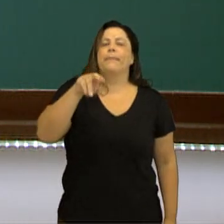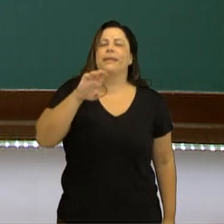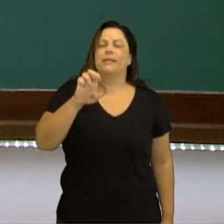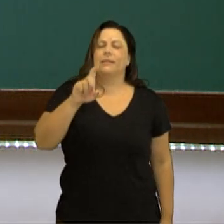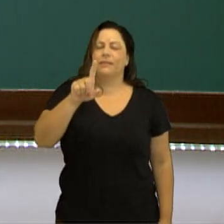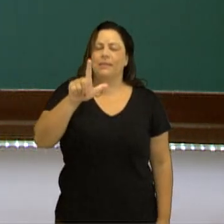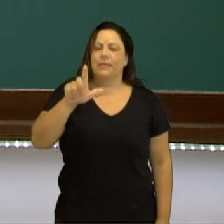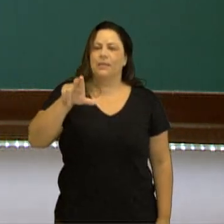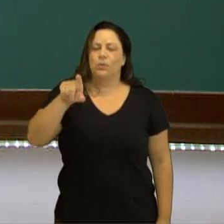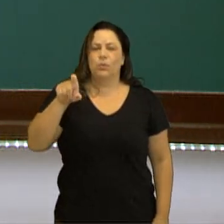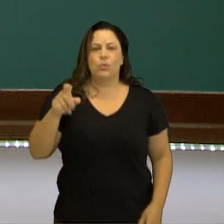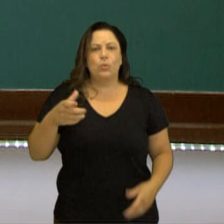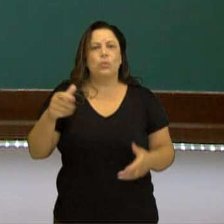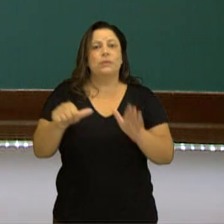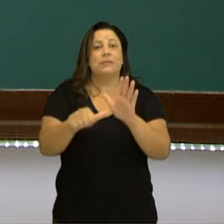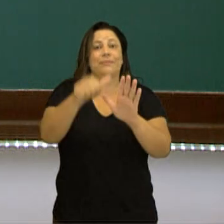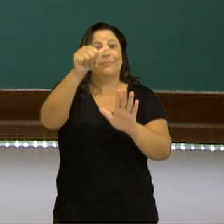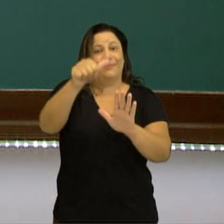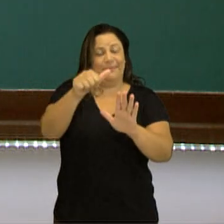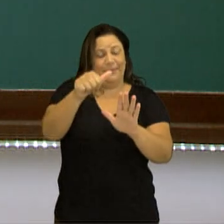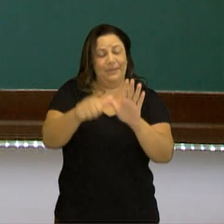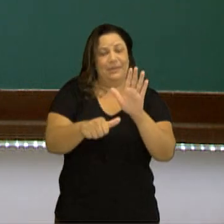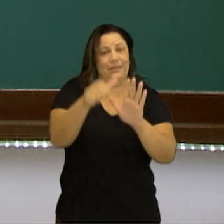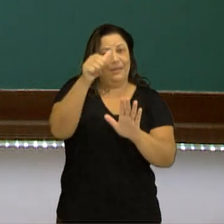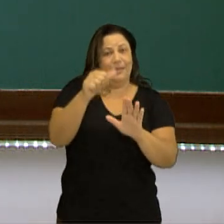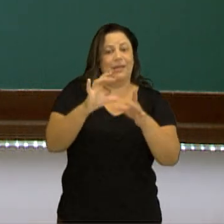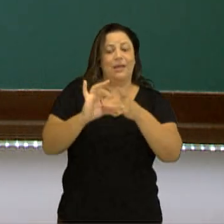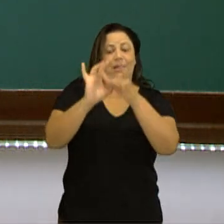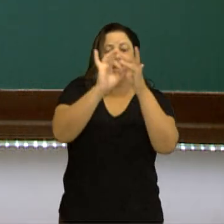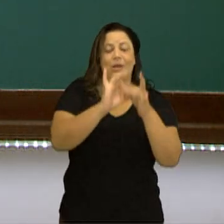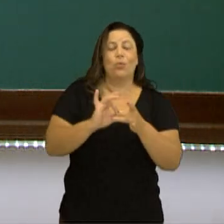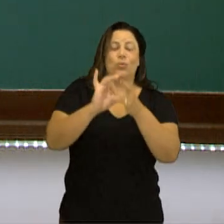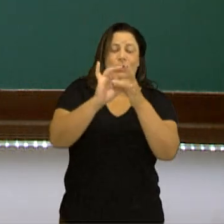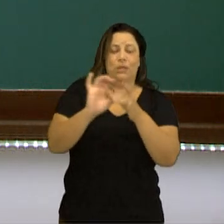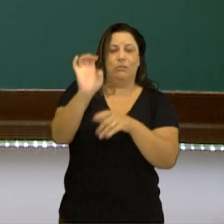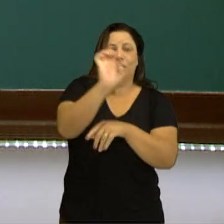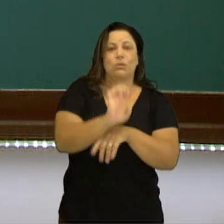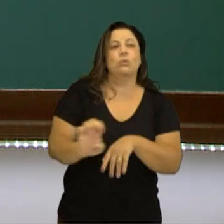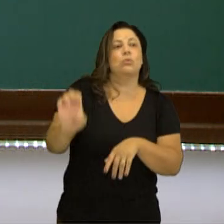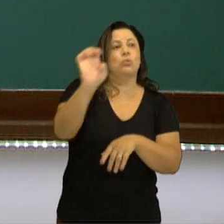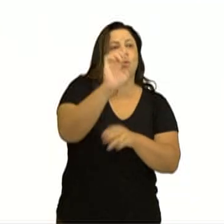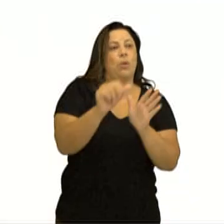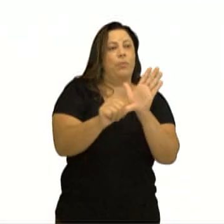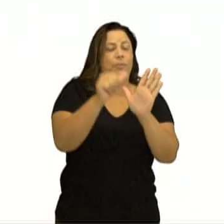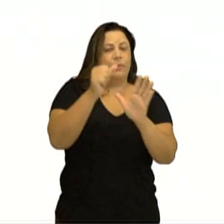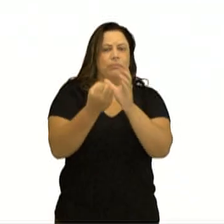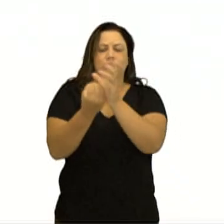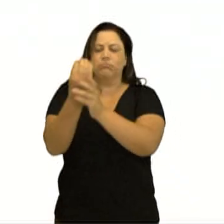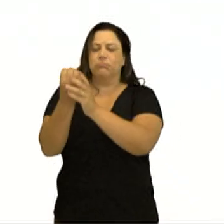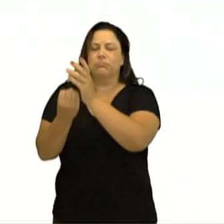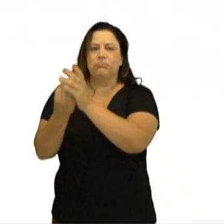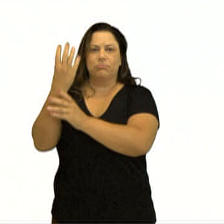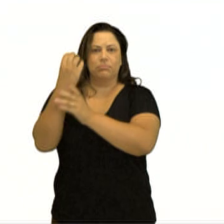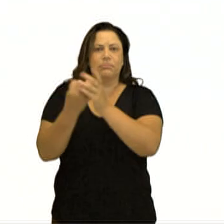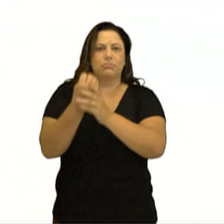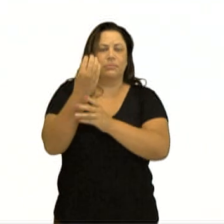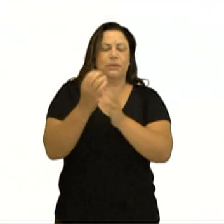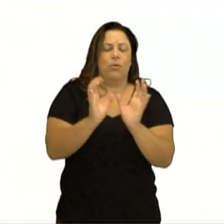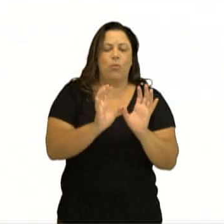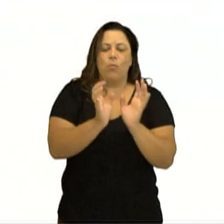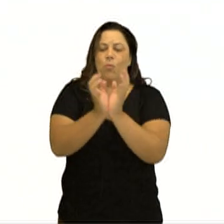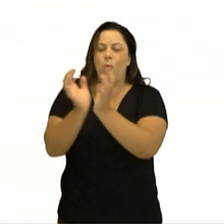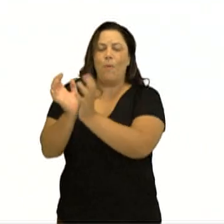Benelux sendo a primeira etapa da União Europeia, que vai originar depois uma comunidade